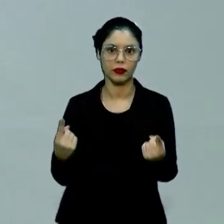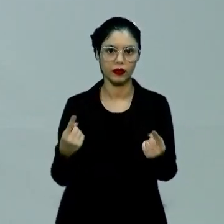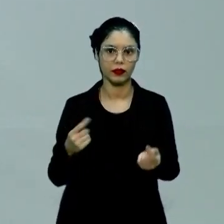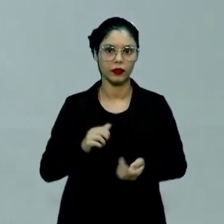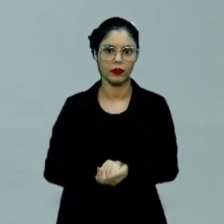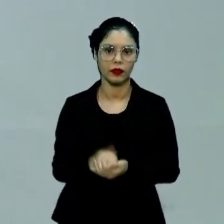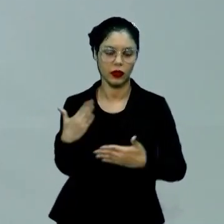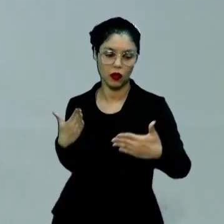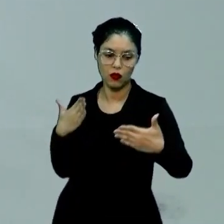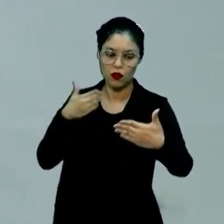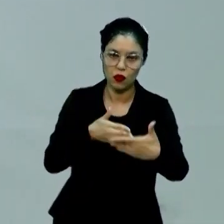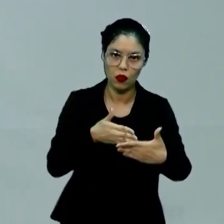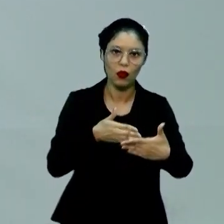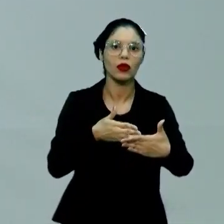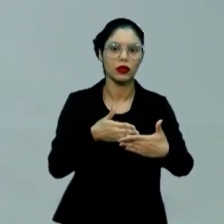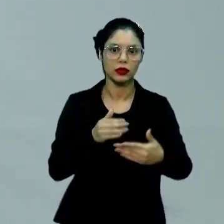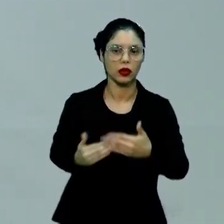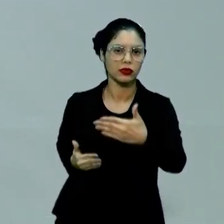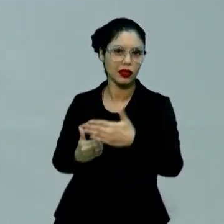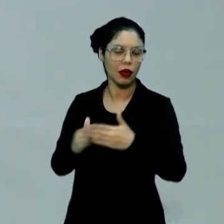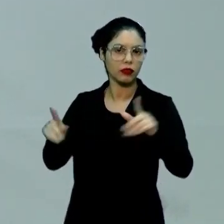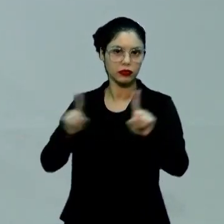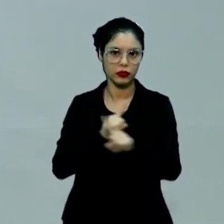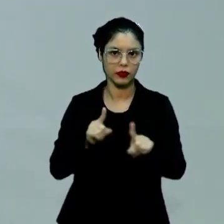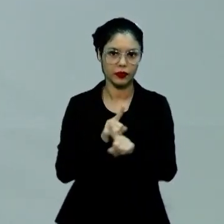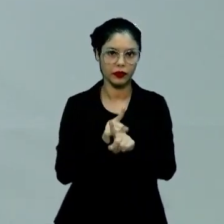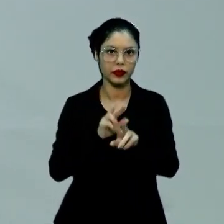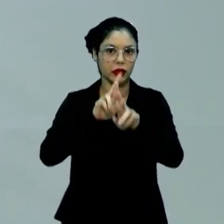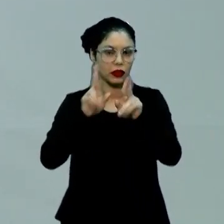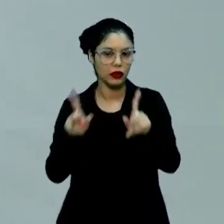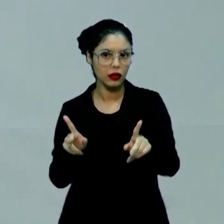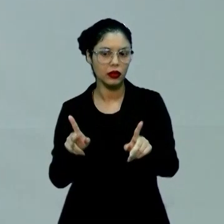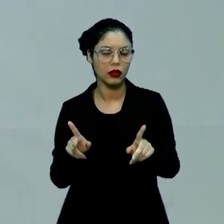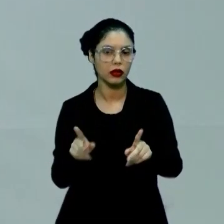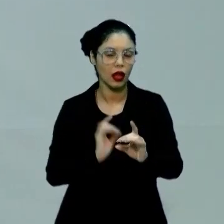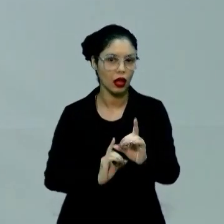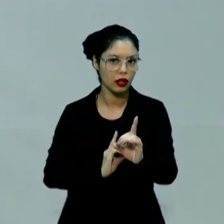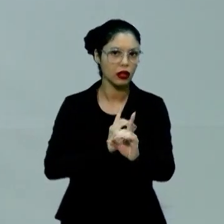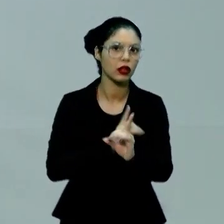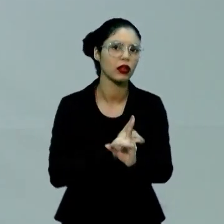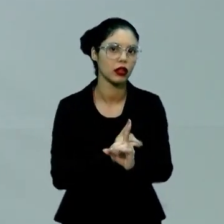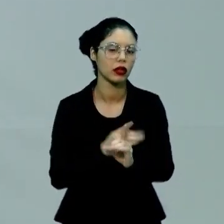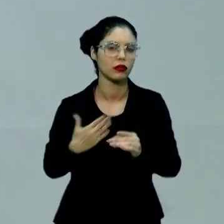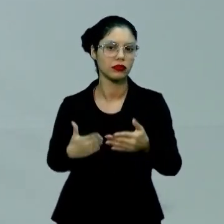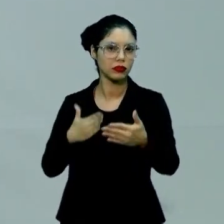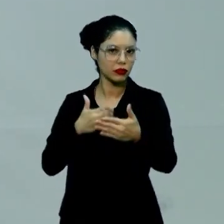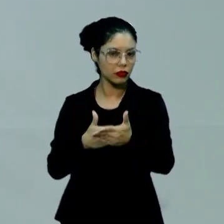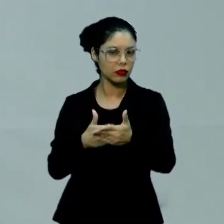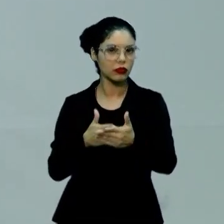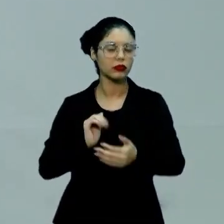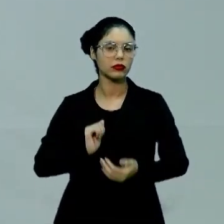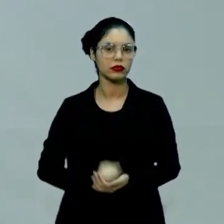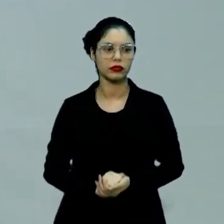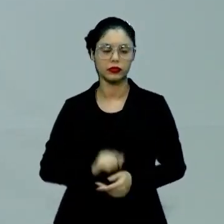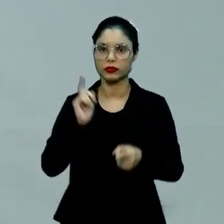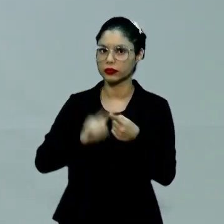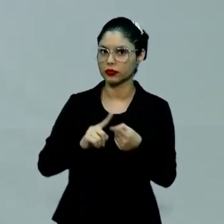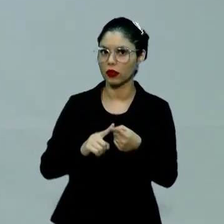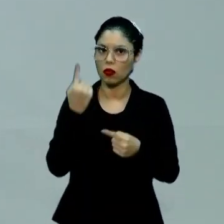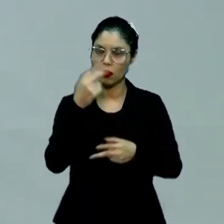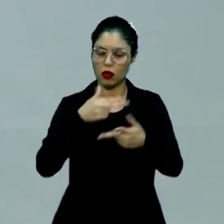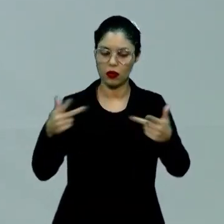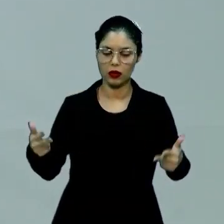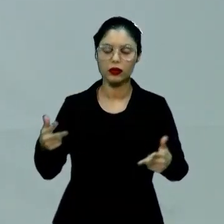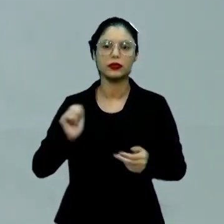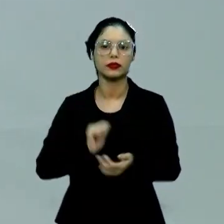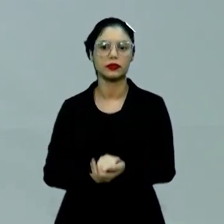determinar, não nos delimitar. Entendo a diferença de identificar e determinar, delimitar, porque uma coisa é